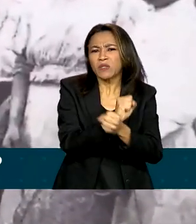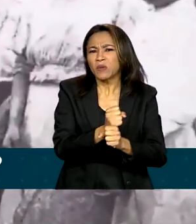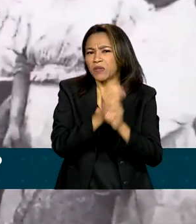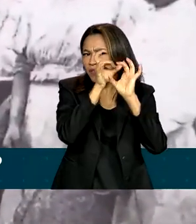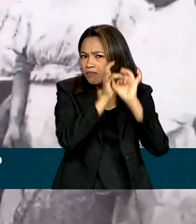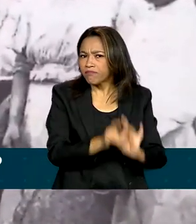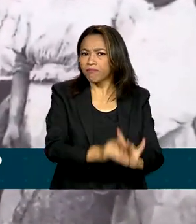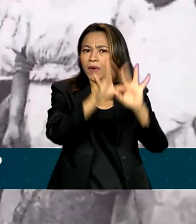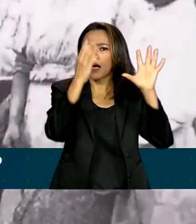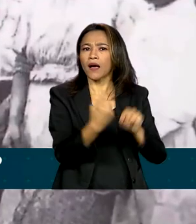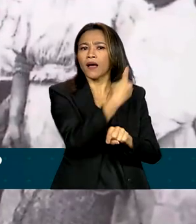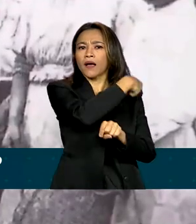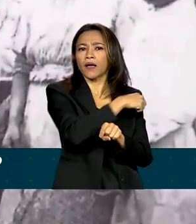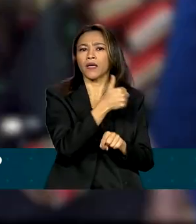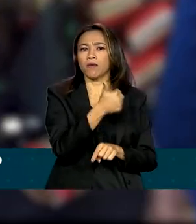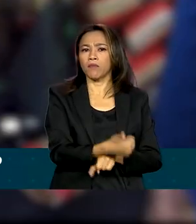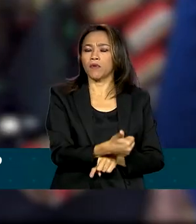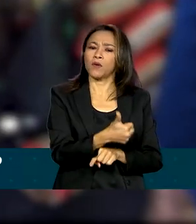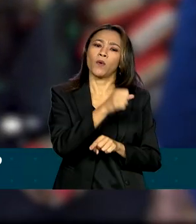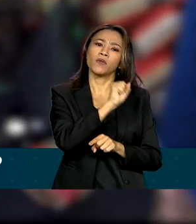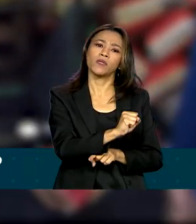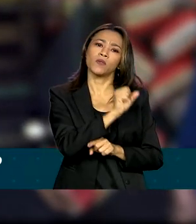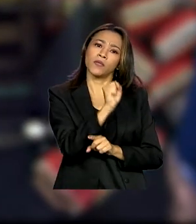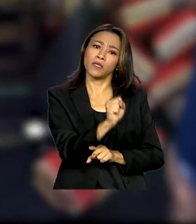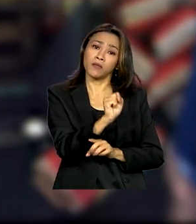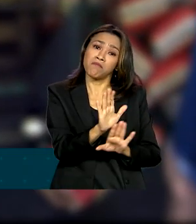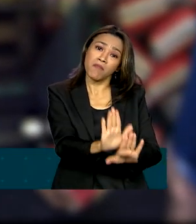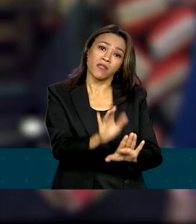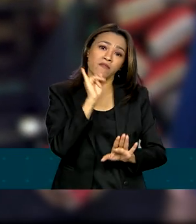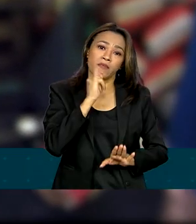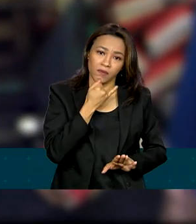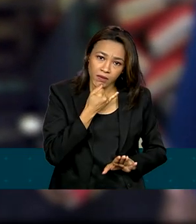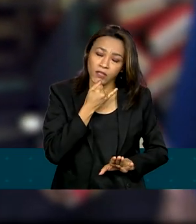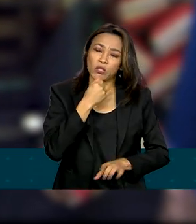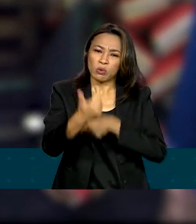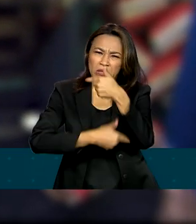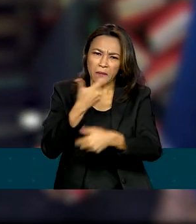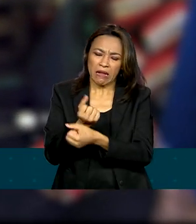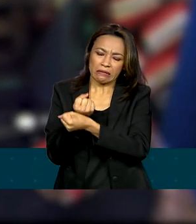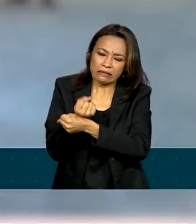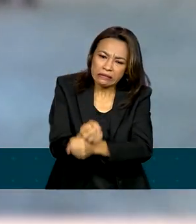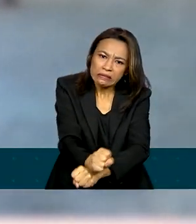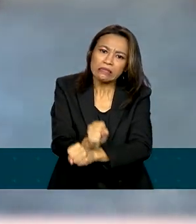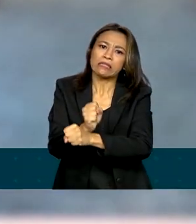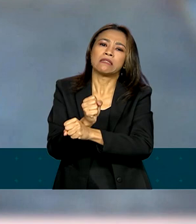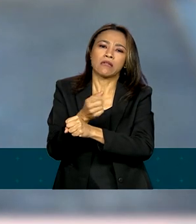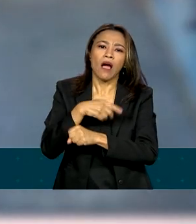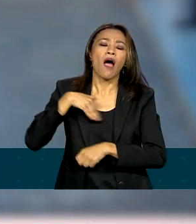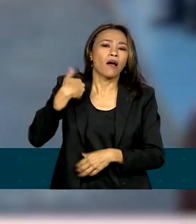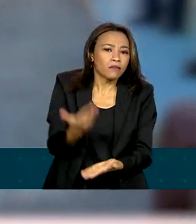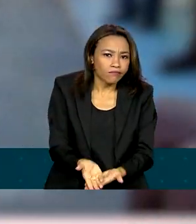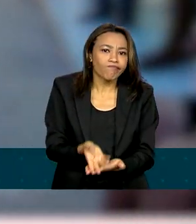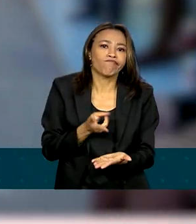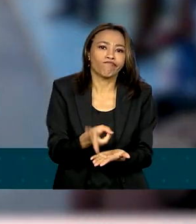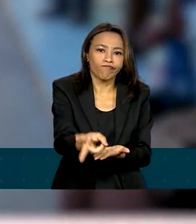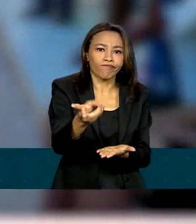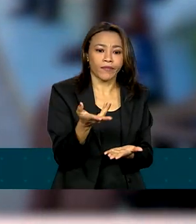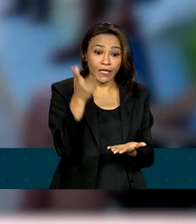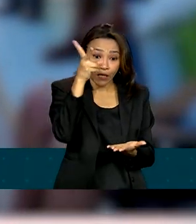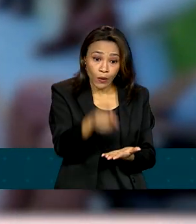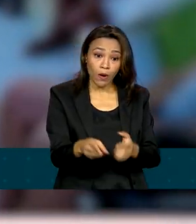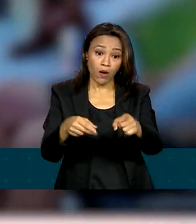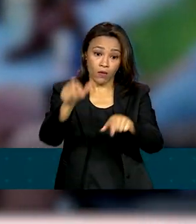1888. Mas, infelizmente, o trabalho escravo ainda existe, como o caso dos trabalhadores